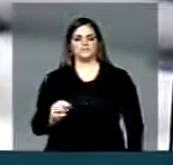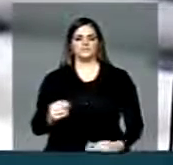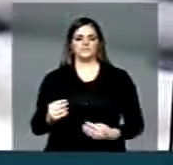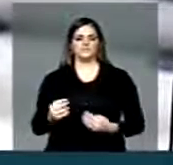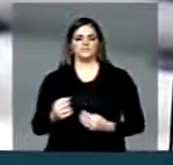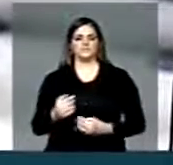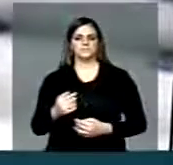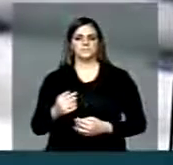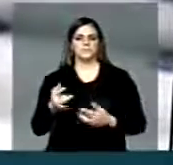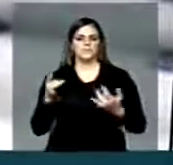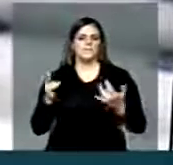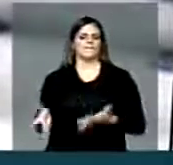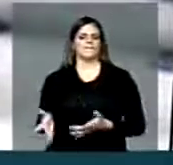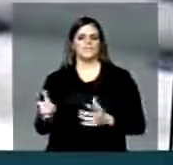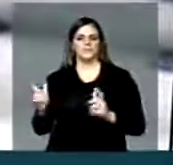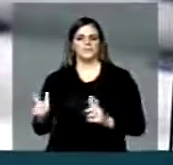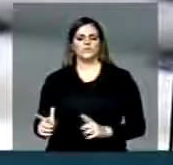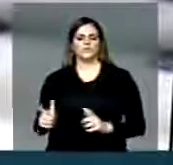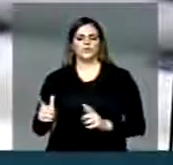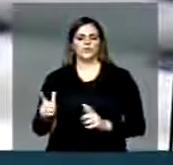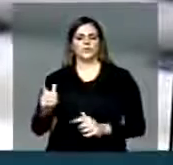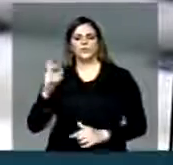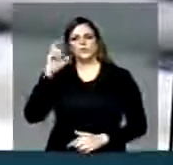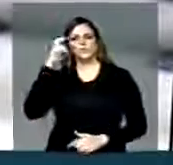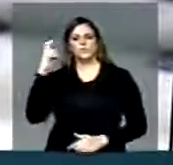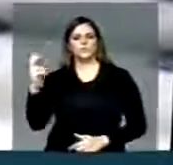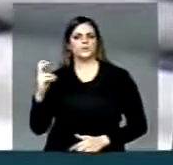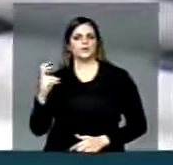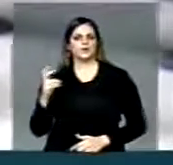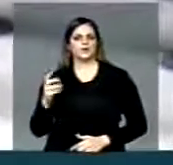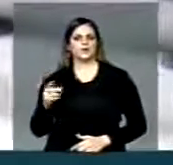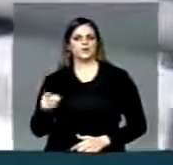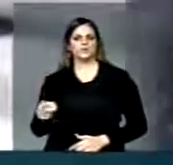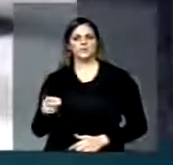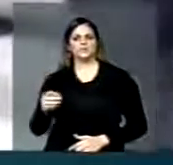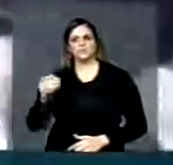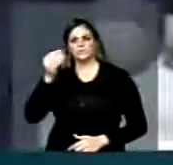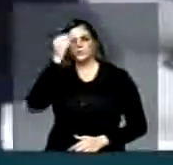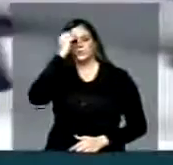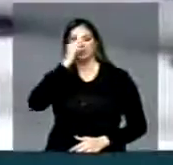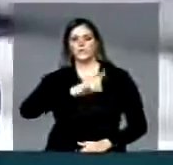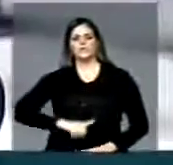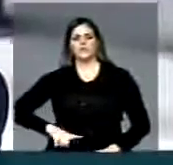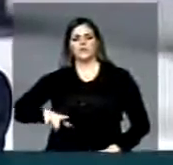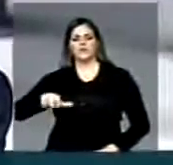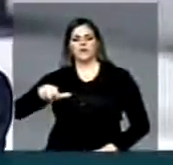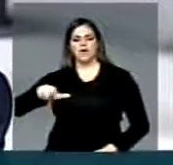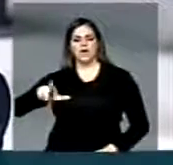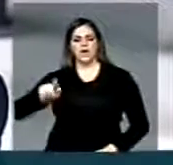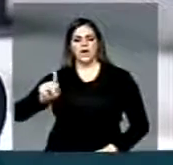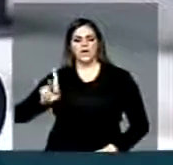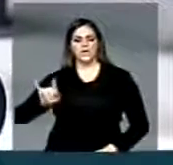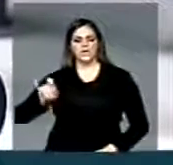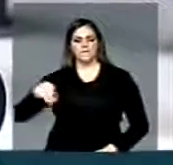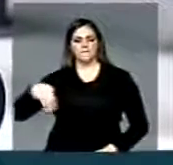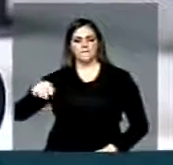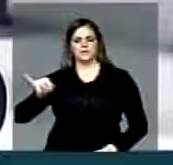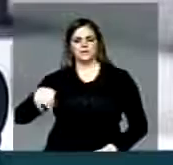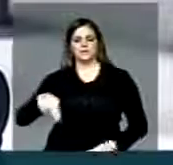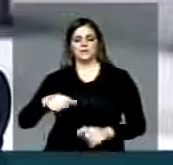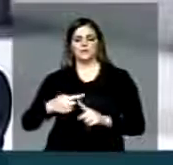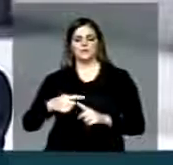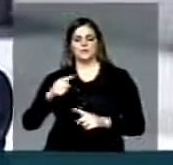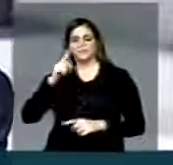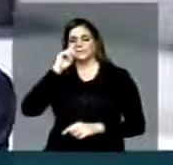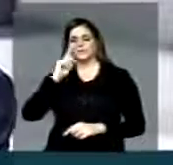o abandono do Centro Cultural da Luz, um símbolo do governo Alckmin, que suspendeu, paralisou as obras do